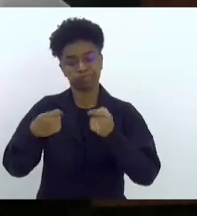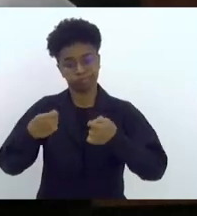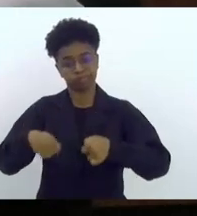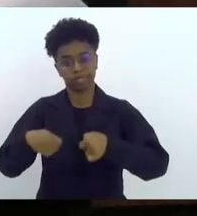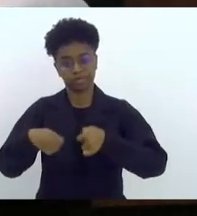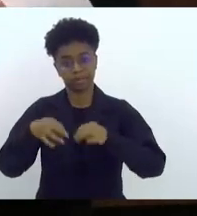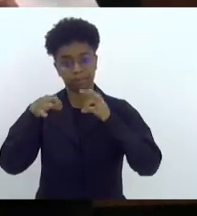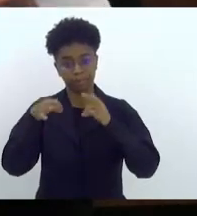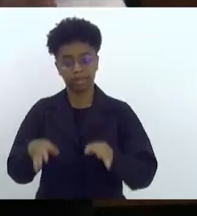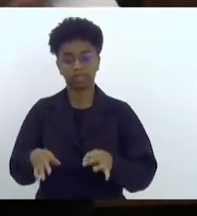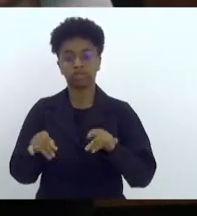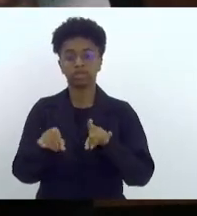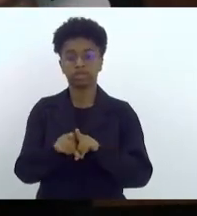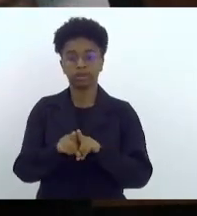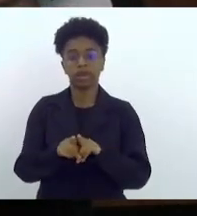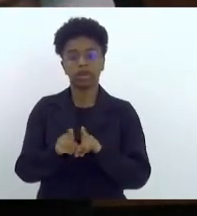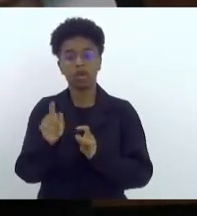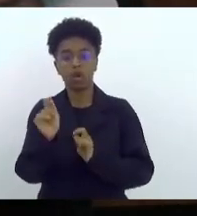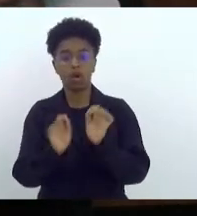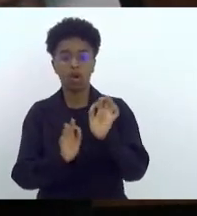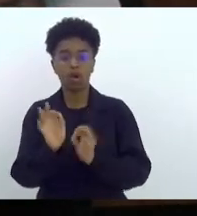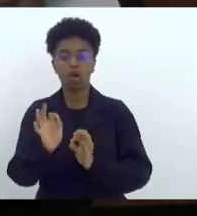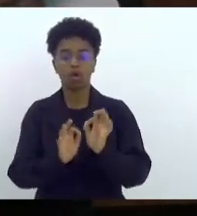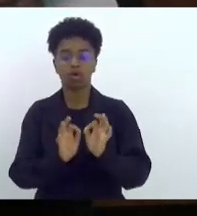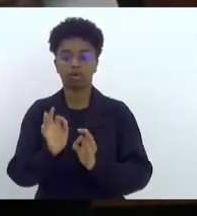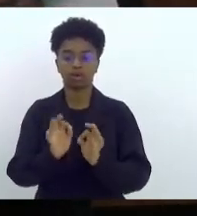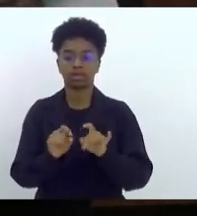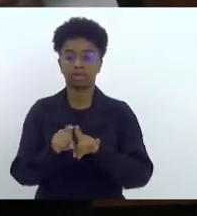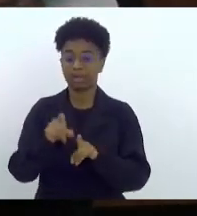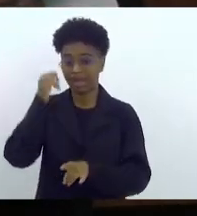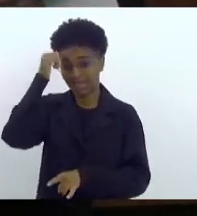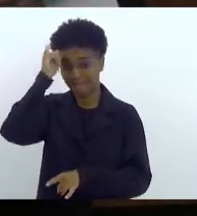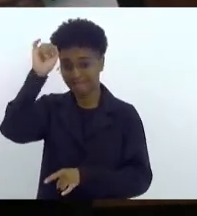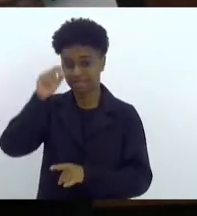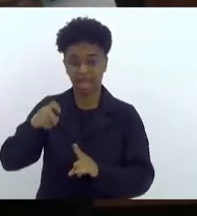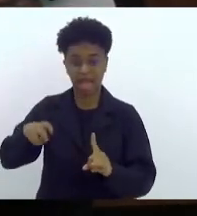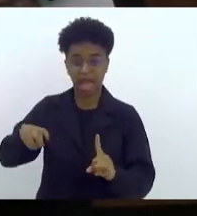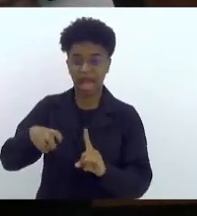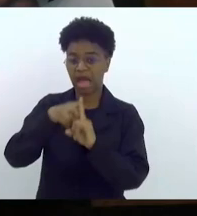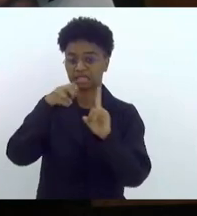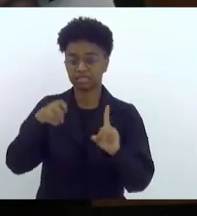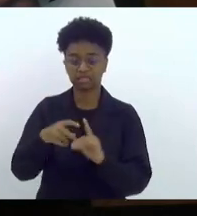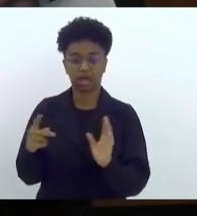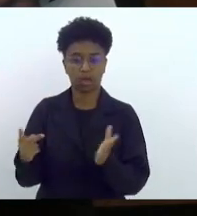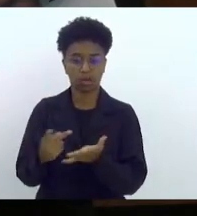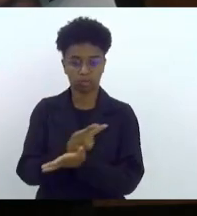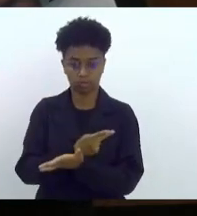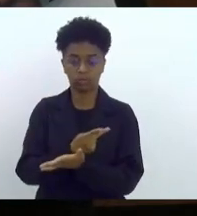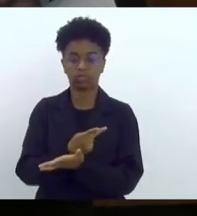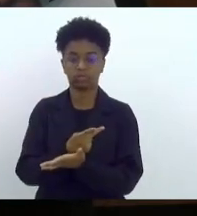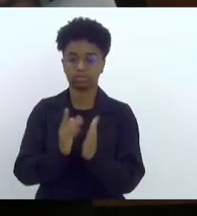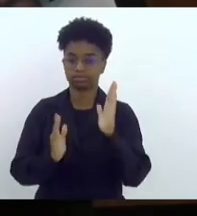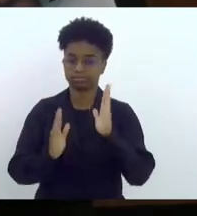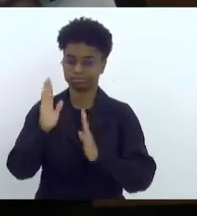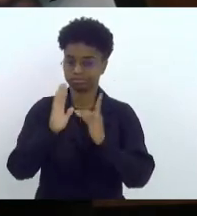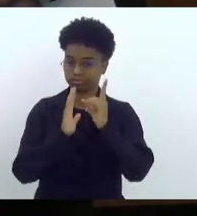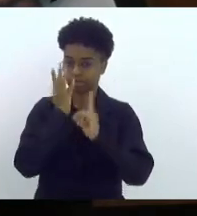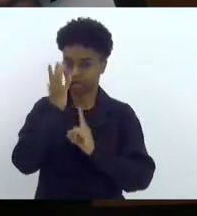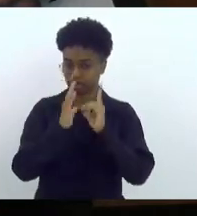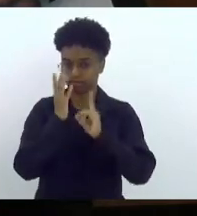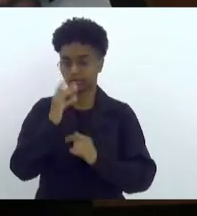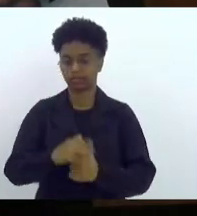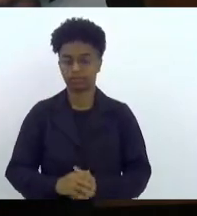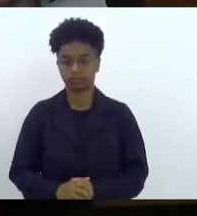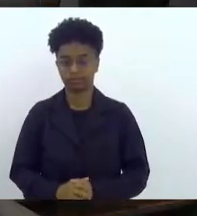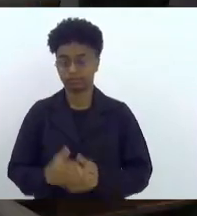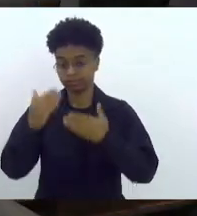de disciplinar e evitar os acidentes que ocorrem normalmente no período carnavalesco.